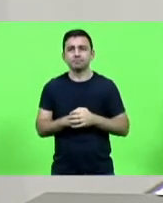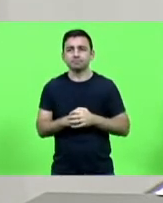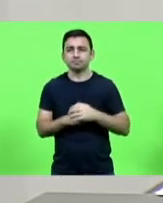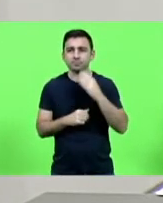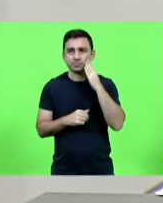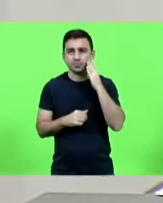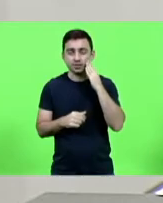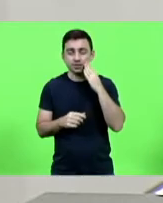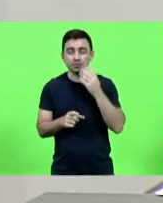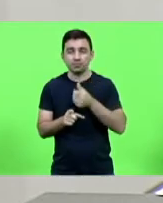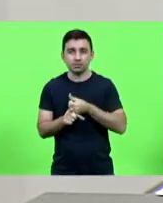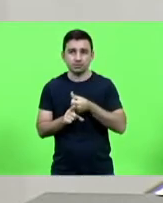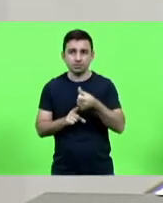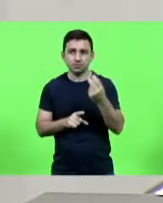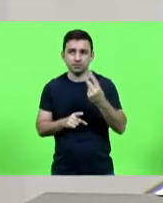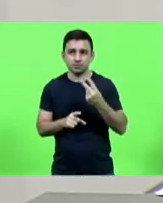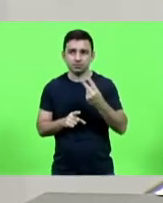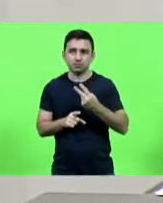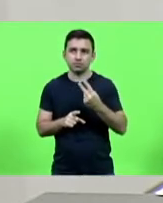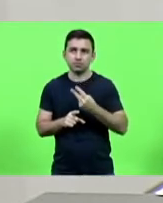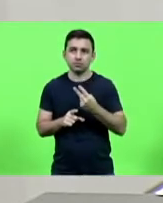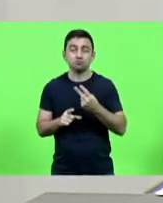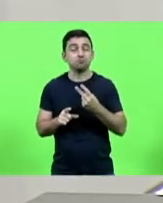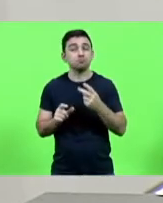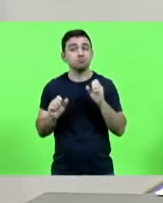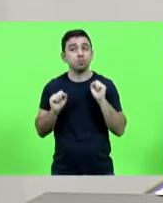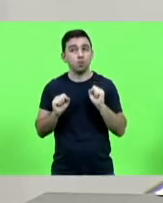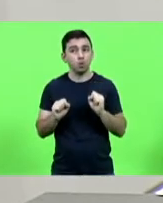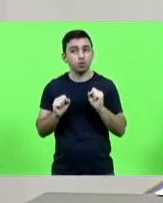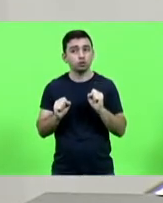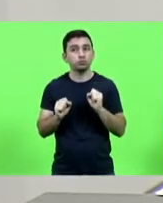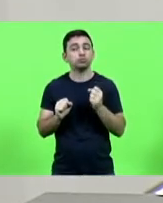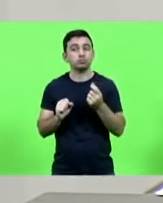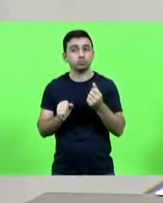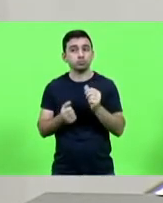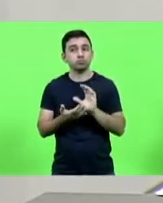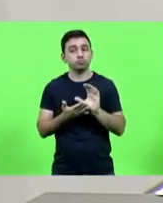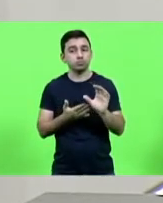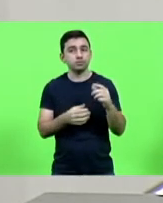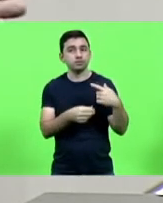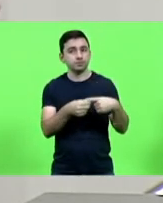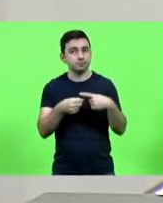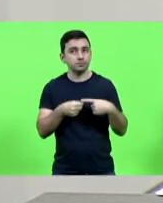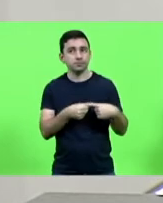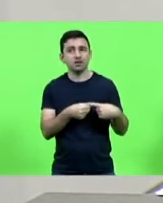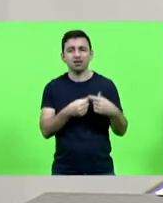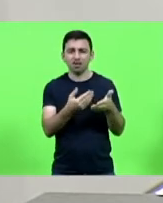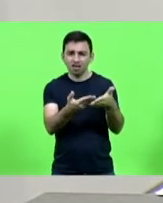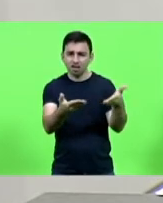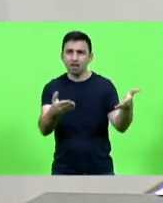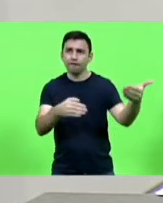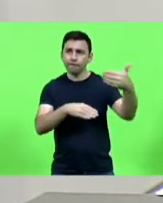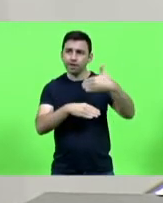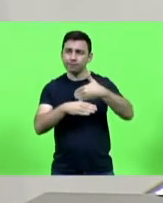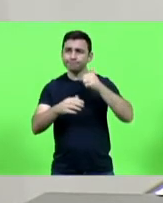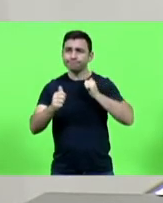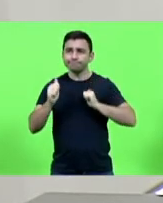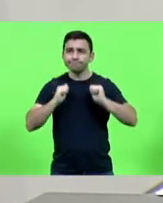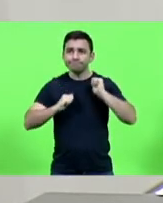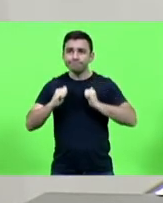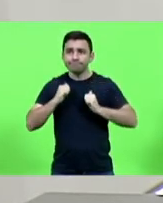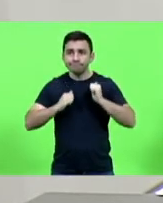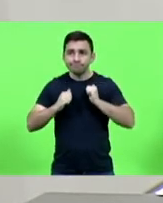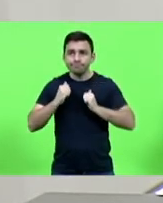semestre a possibilidade do deputado Berlano destinar recursos aos municípios e eles vêm na expectativa de